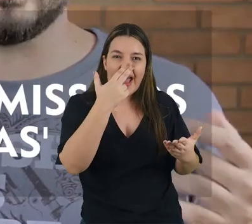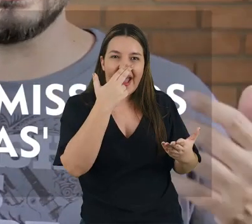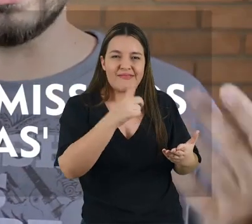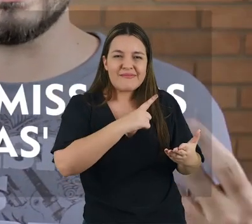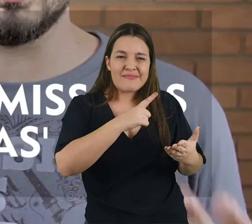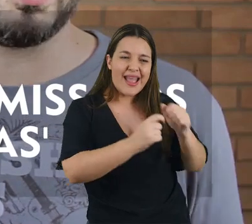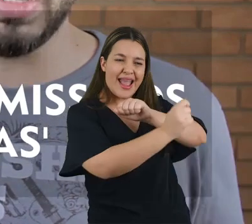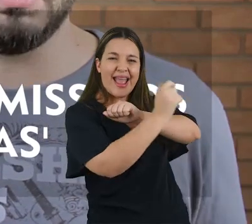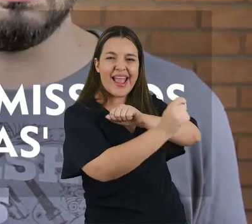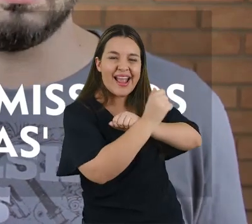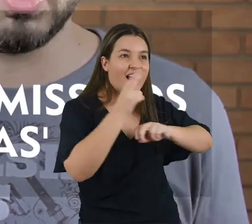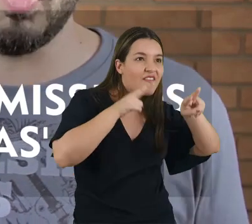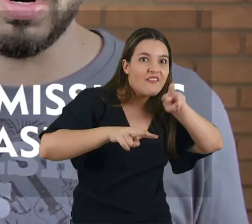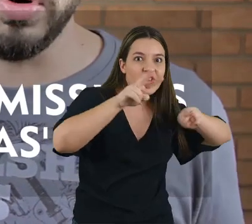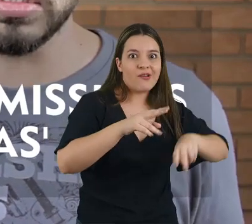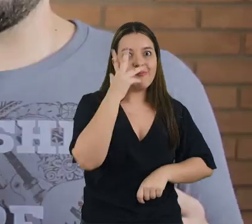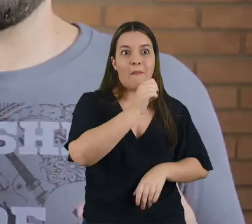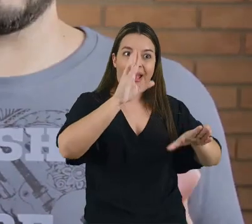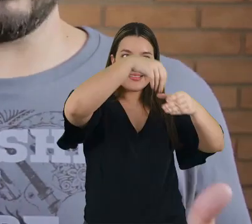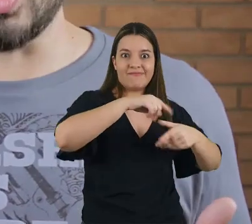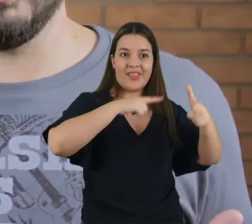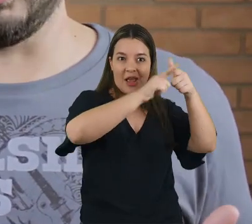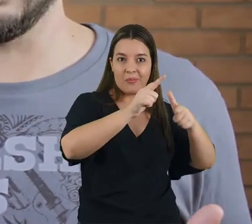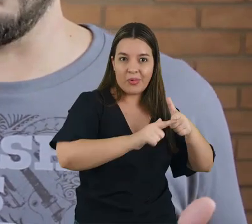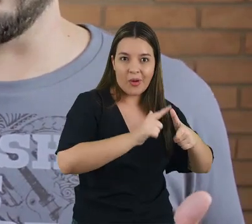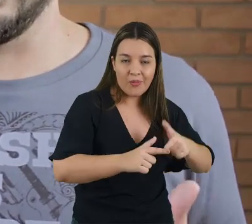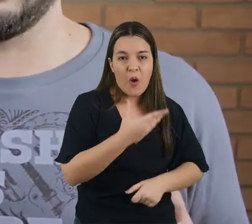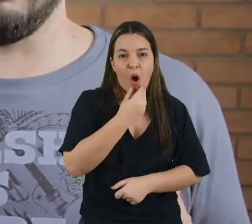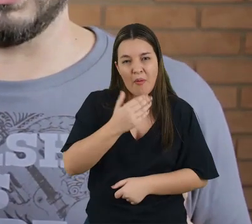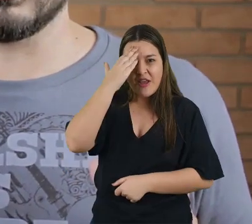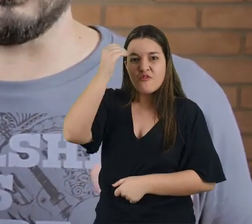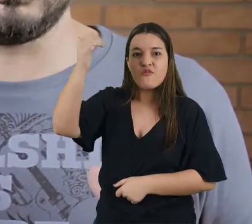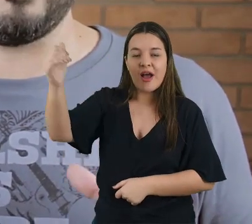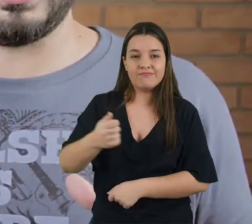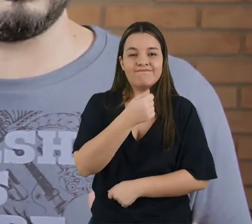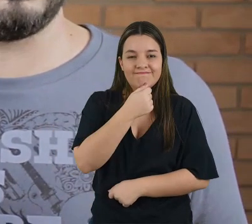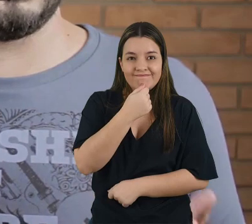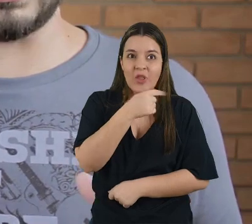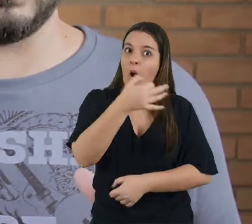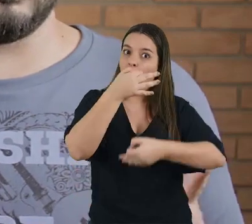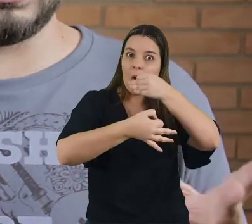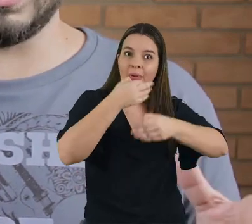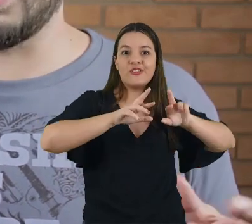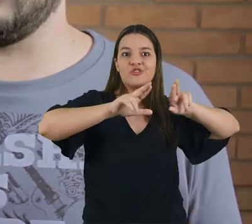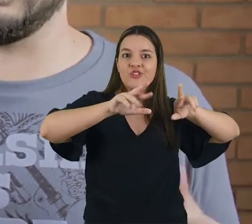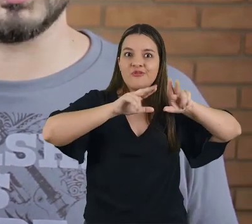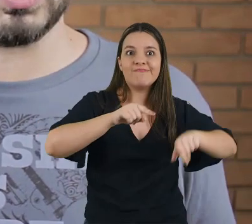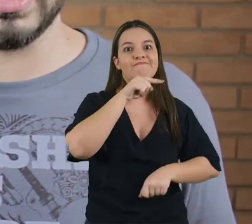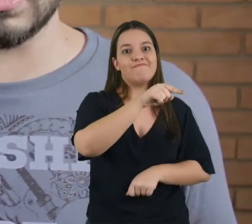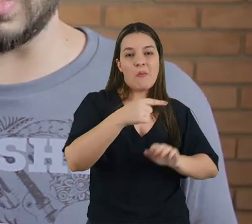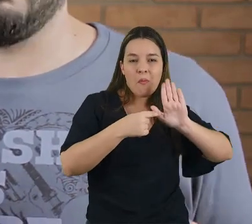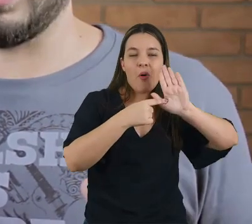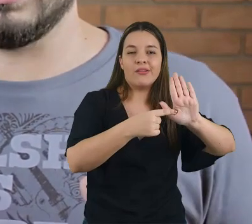não é às vezes esse o problema de alguma coisa. O Steve Jobs, por exemplo, tem uma noção diferente de design do que a maioria